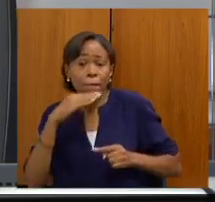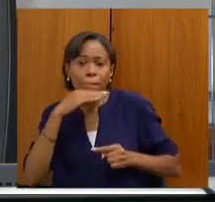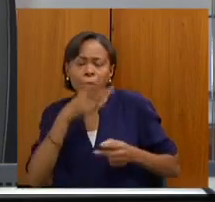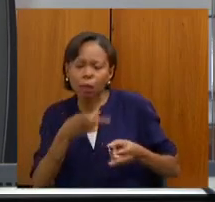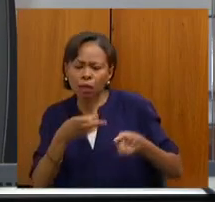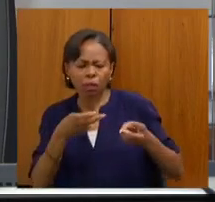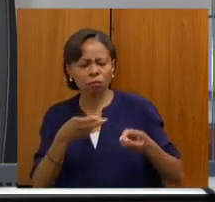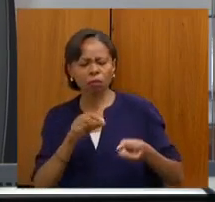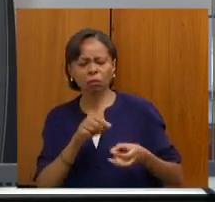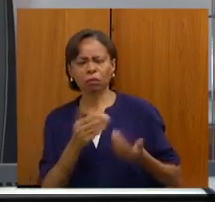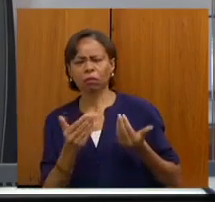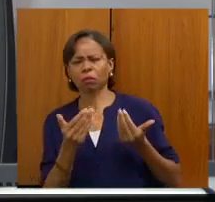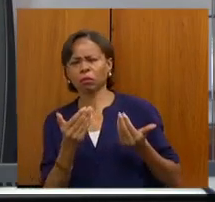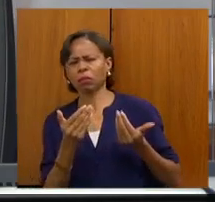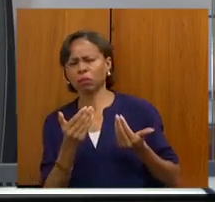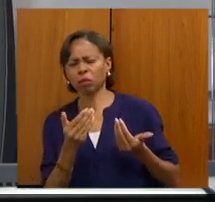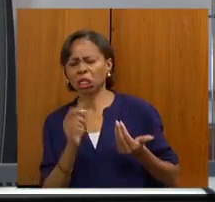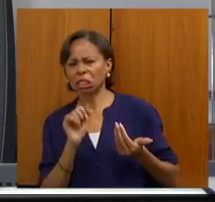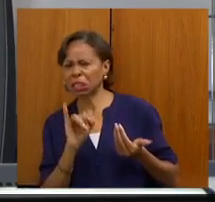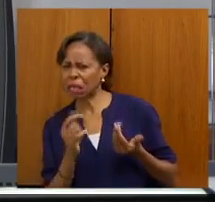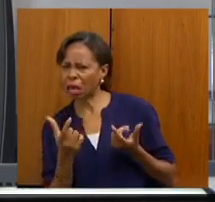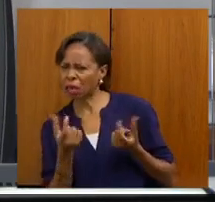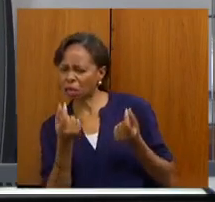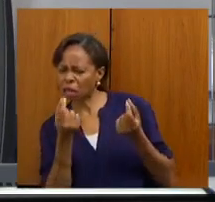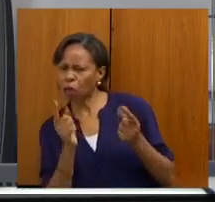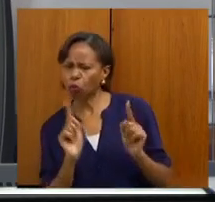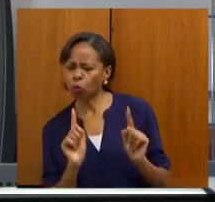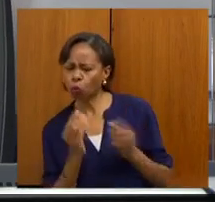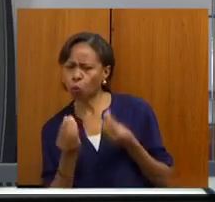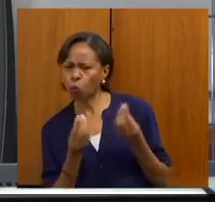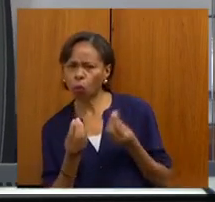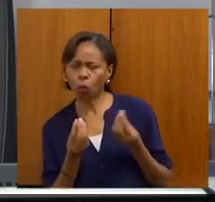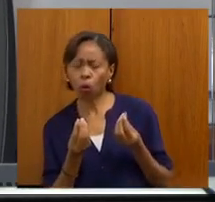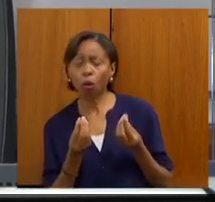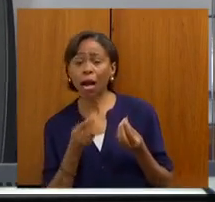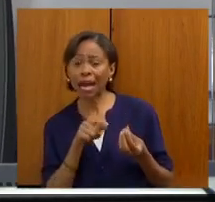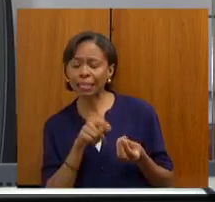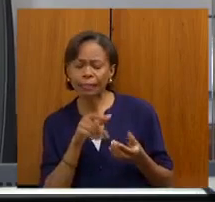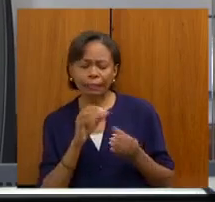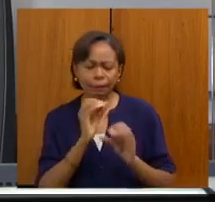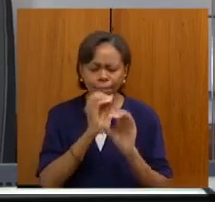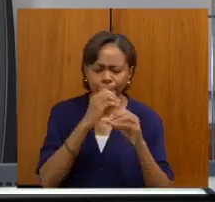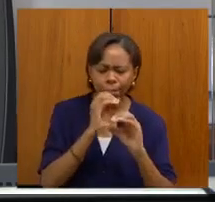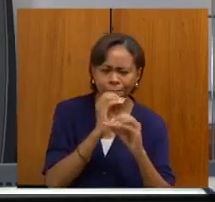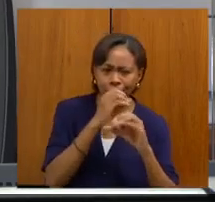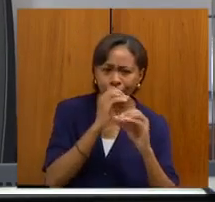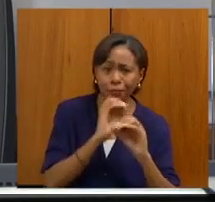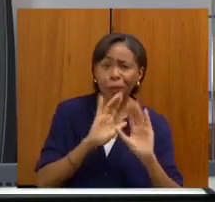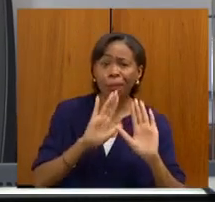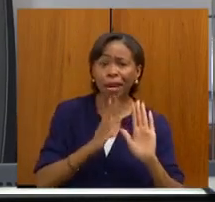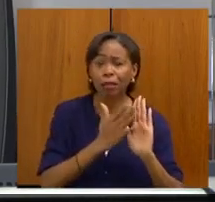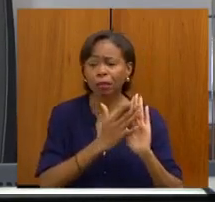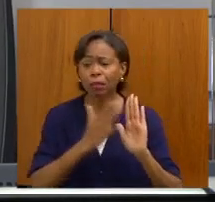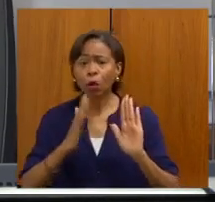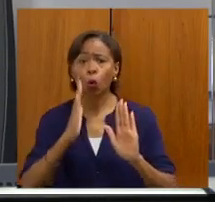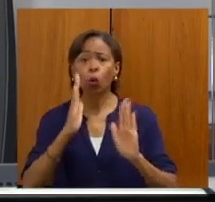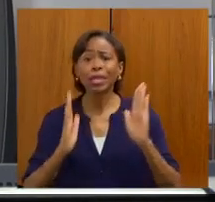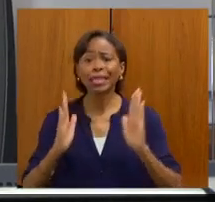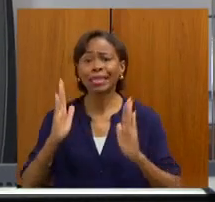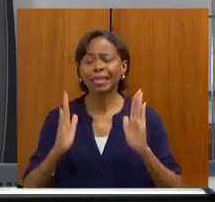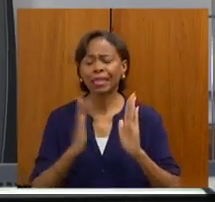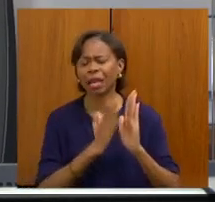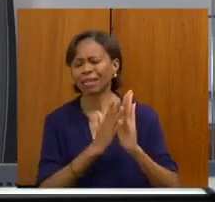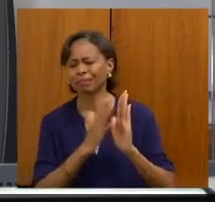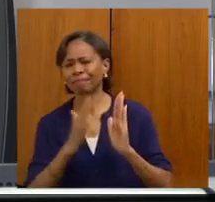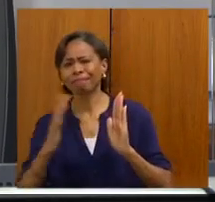merece uma PAF, ou qualquer outro exame definitivo, a gente tem um gargalo aí, que a gente tem muita gente com... Temos que